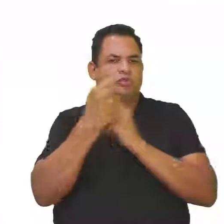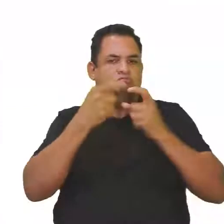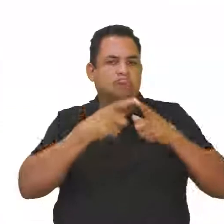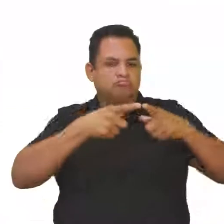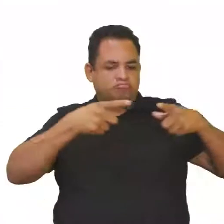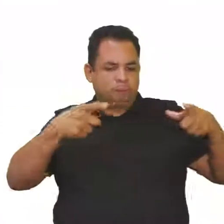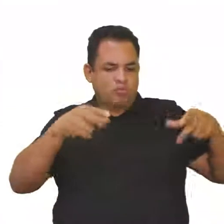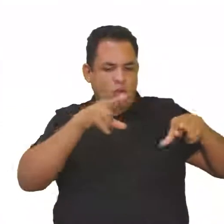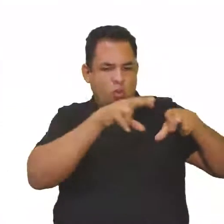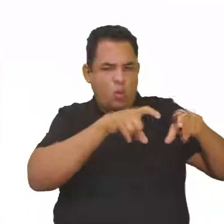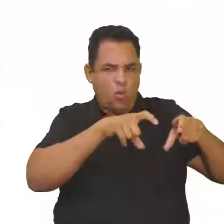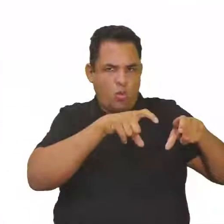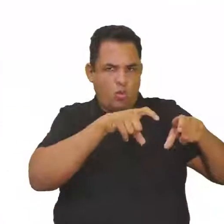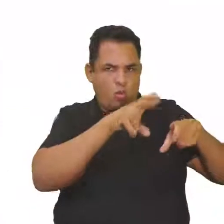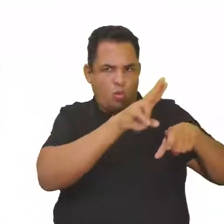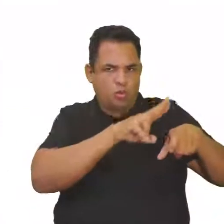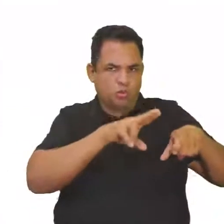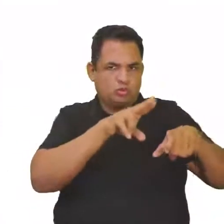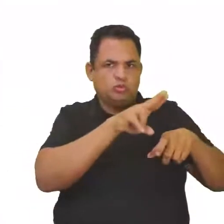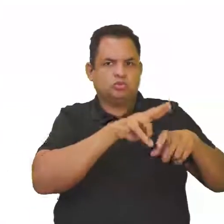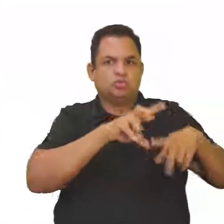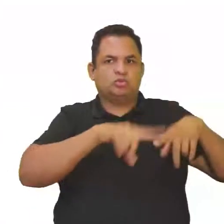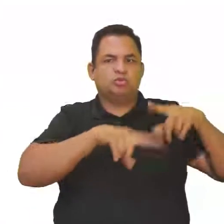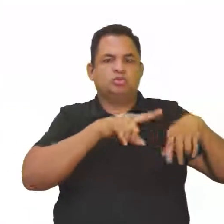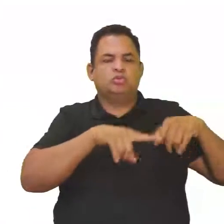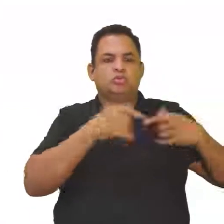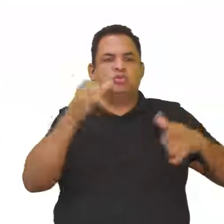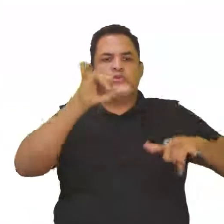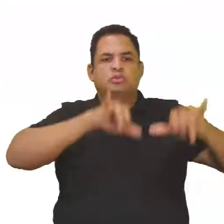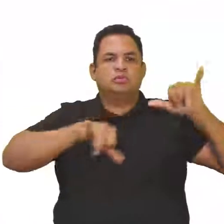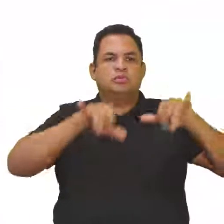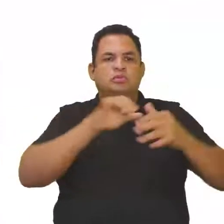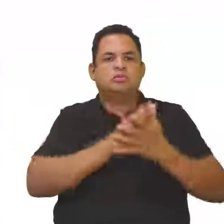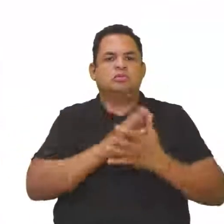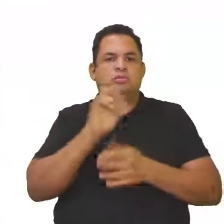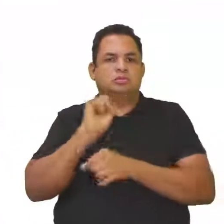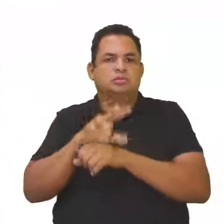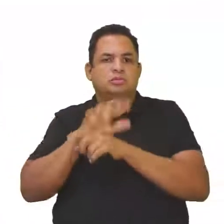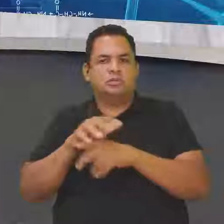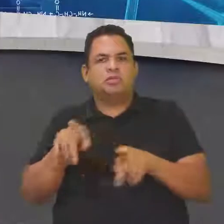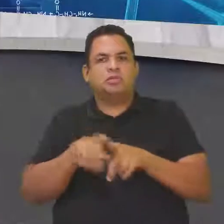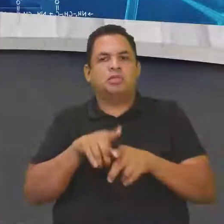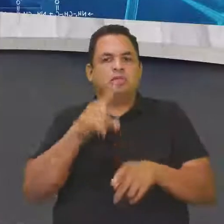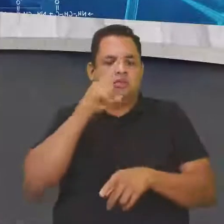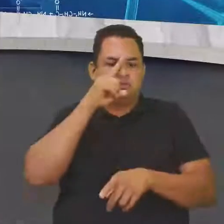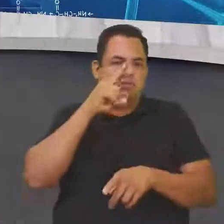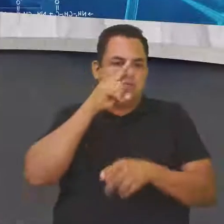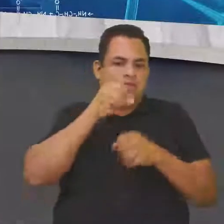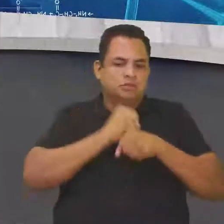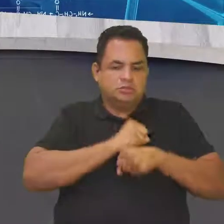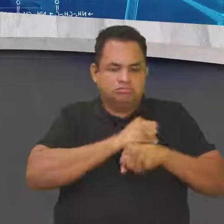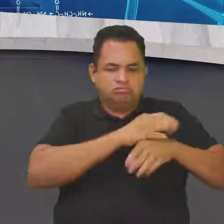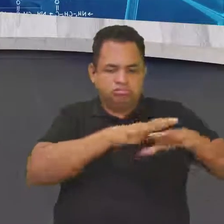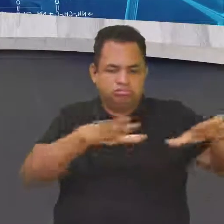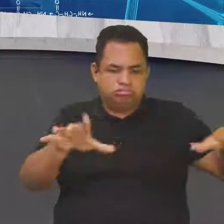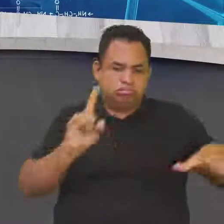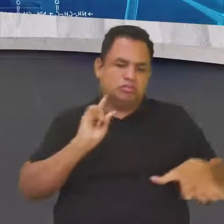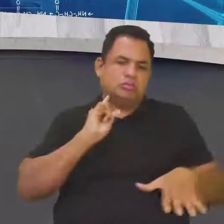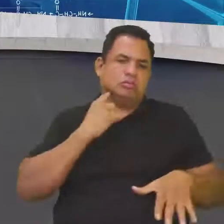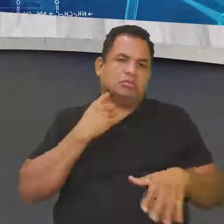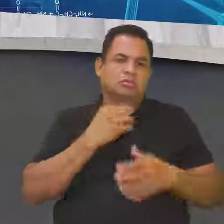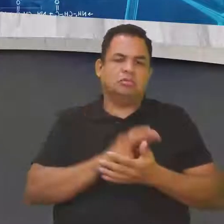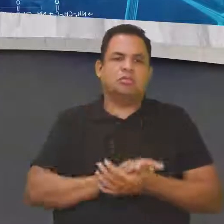que são os agrotóxicos e fertilizantes, e assim os riscos de contaminação. Bom, pessoal, e aí a gente